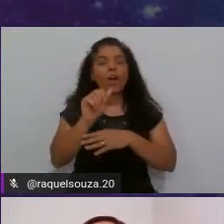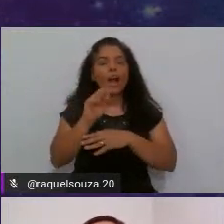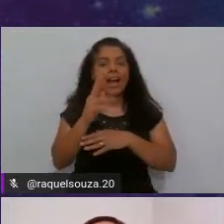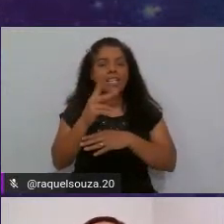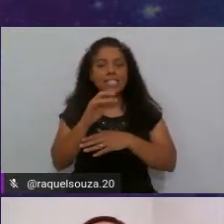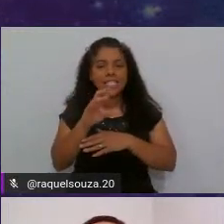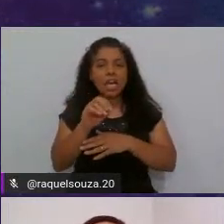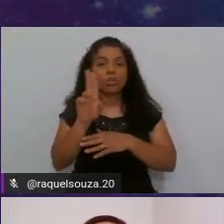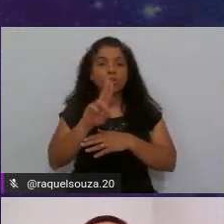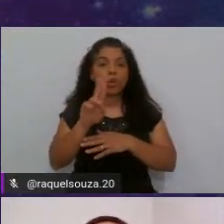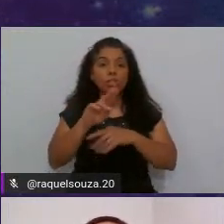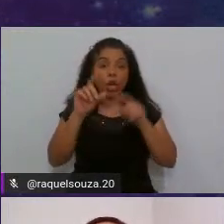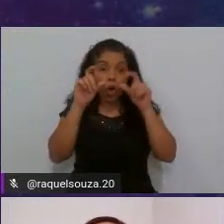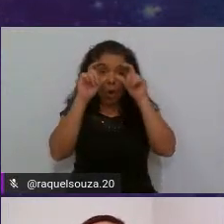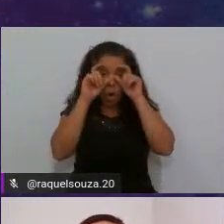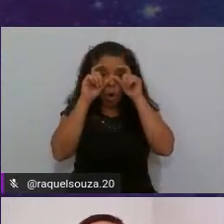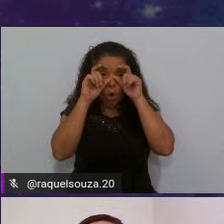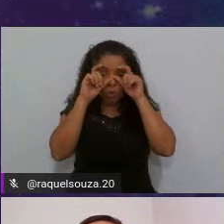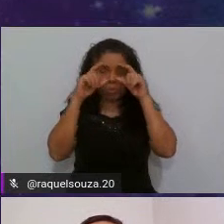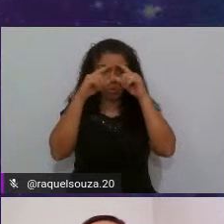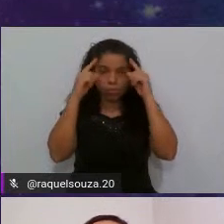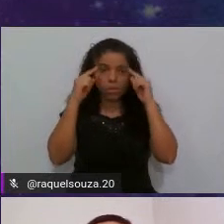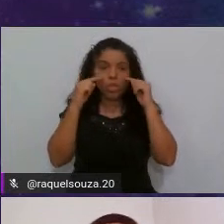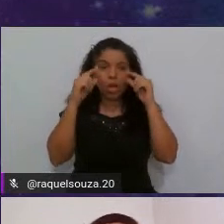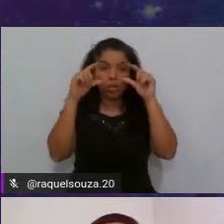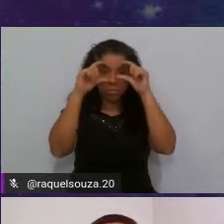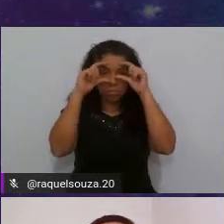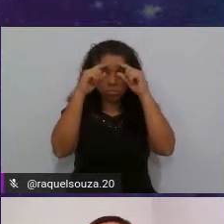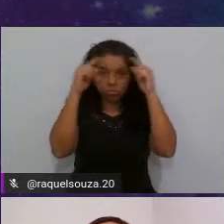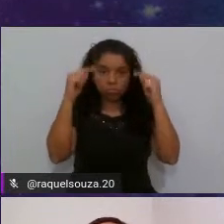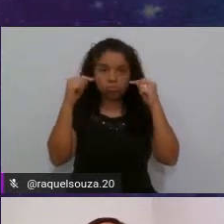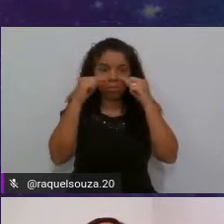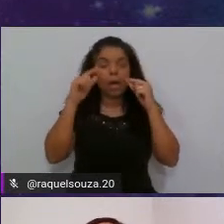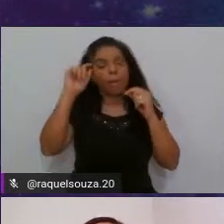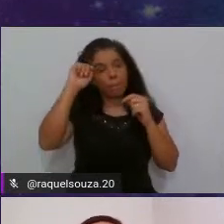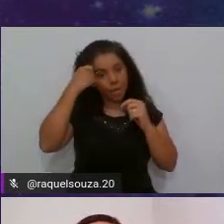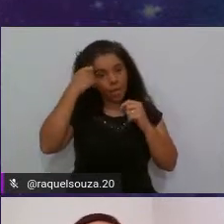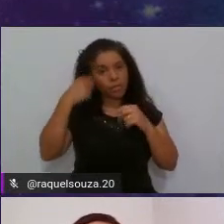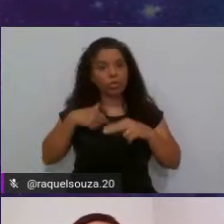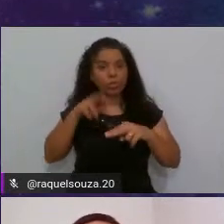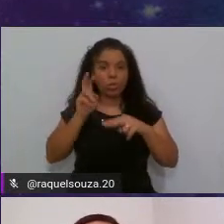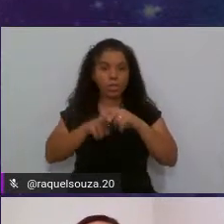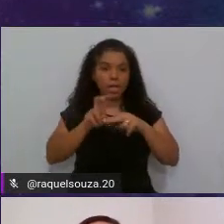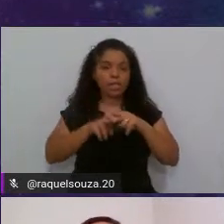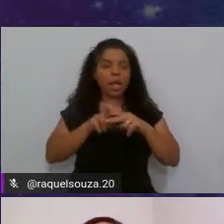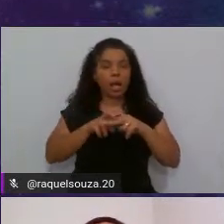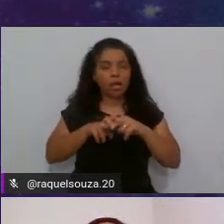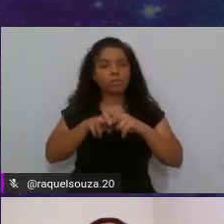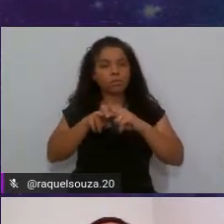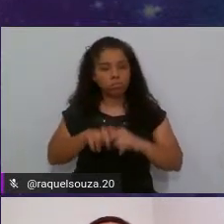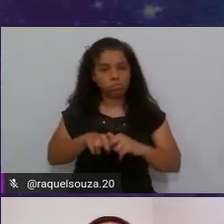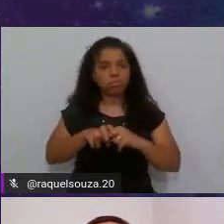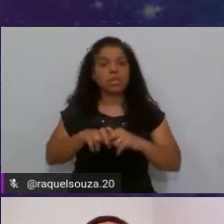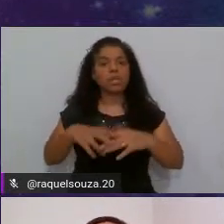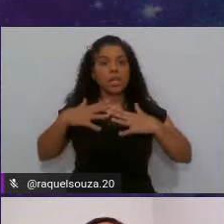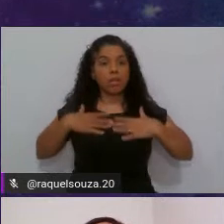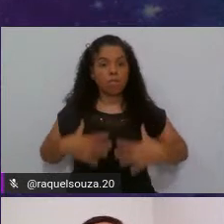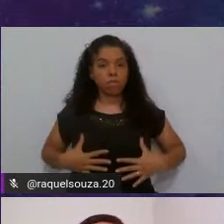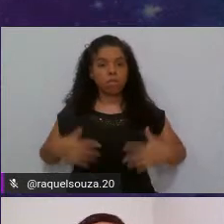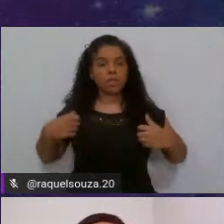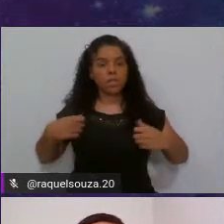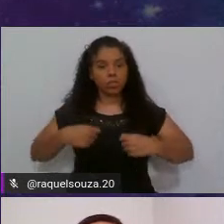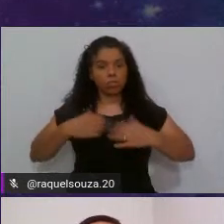utilizando ovos cuja armação é quadrada de cor preta estou sentada em uma poltrona e visto uma